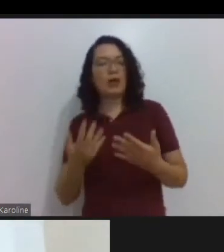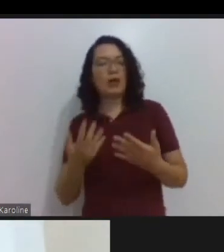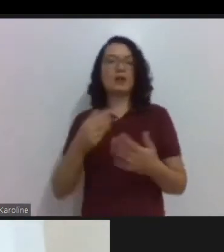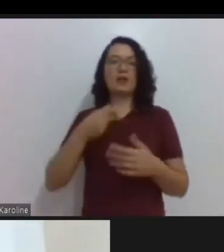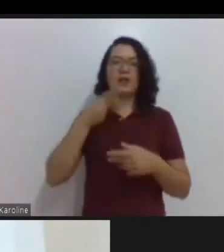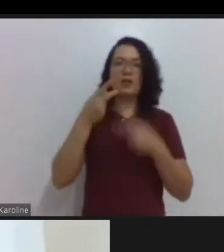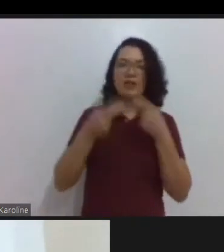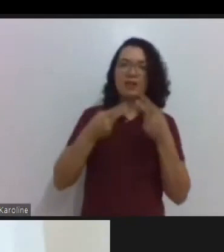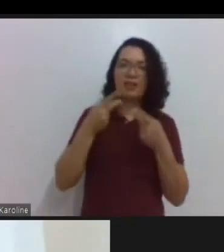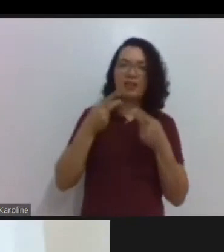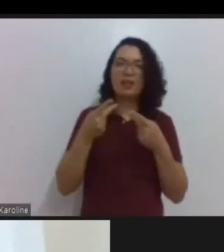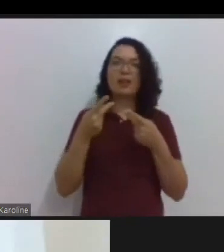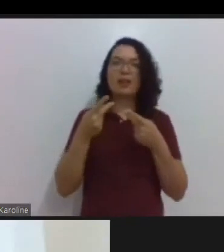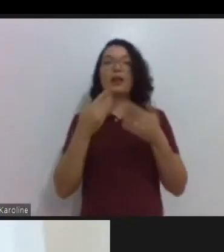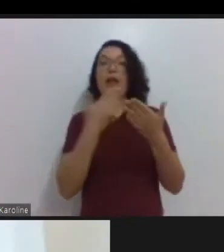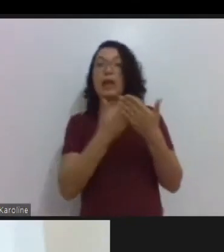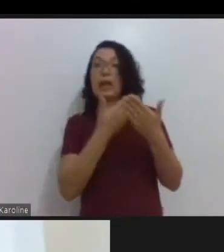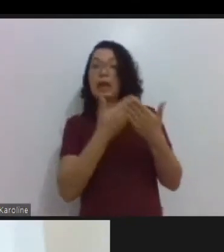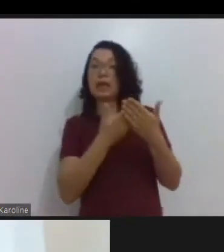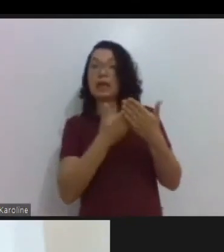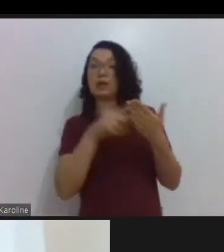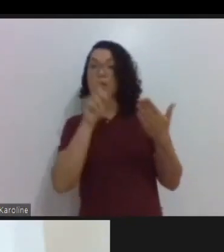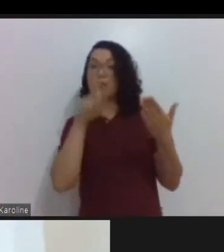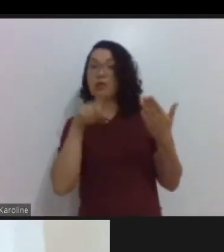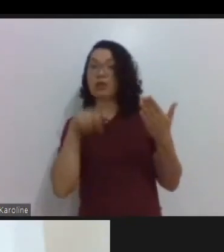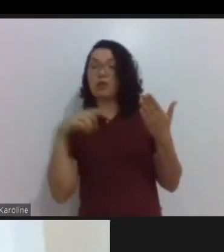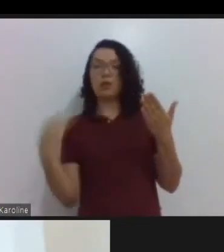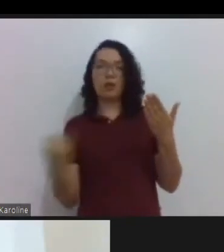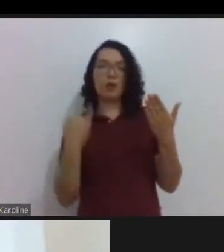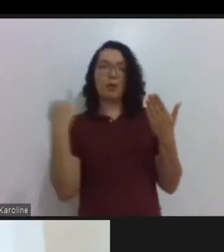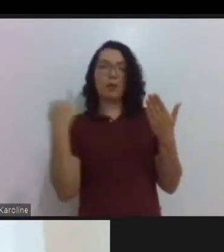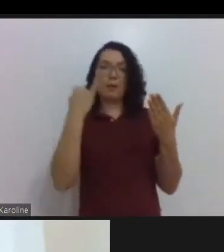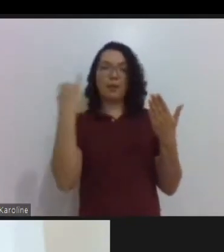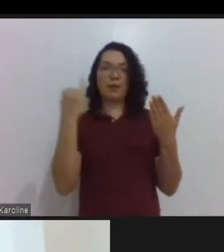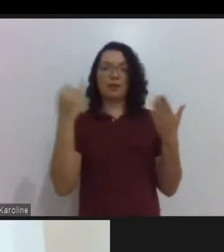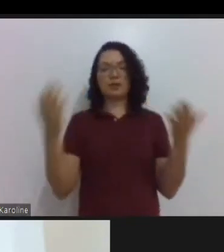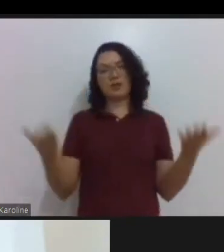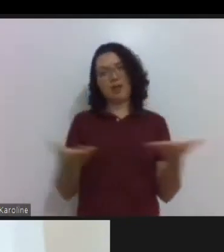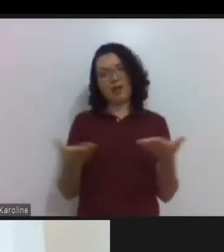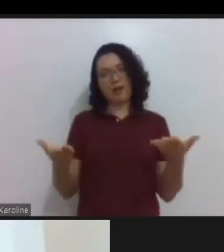para o aprendizado autônomo. Então, com a palavra, professor Jorge.